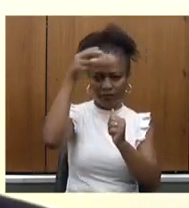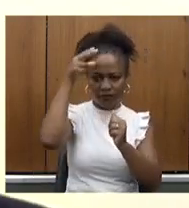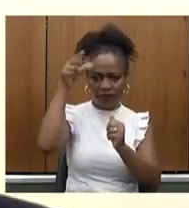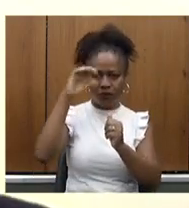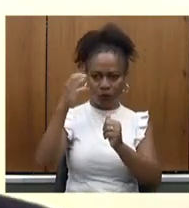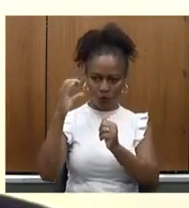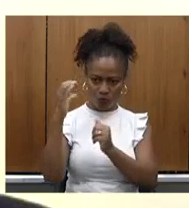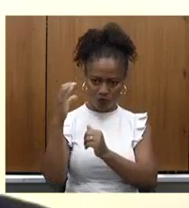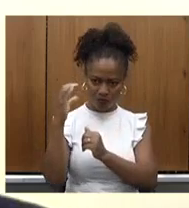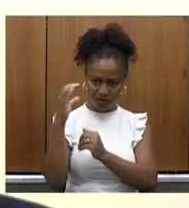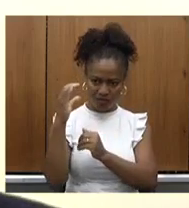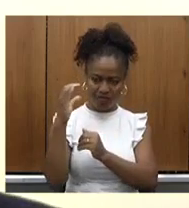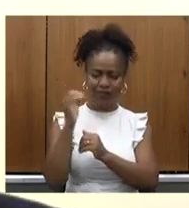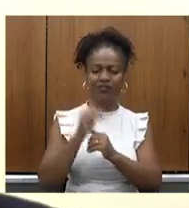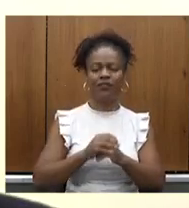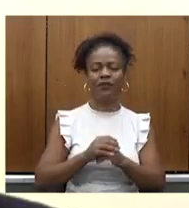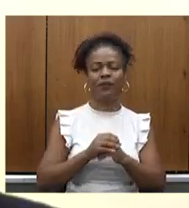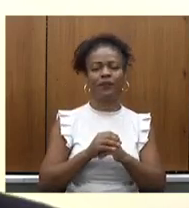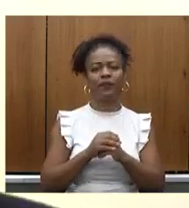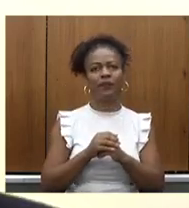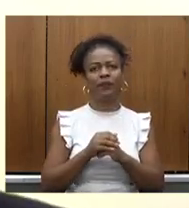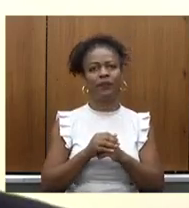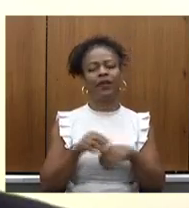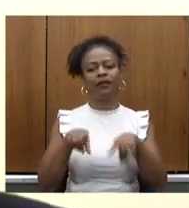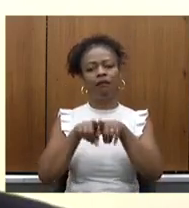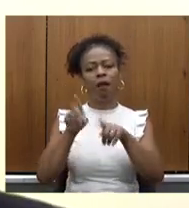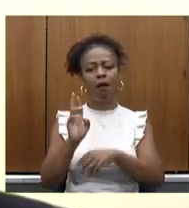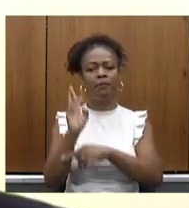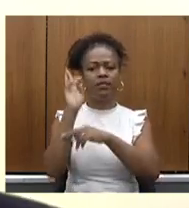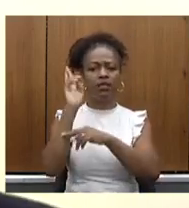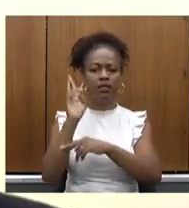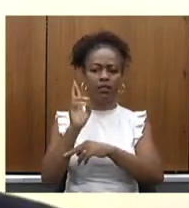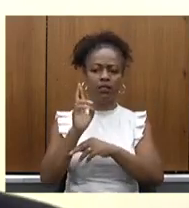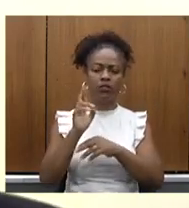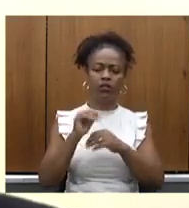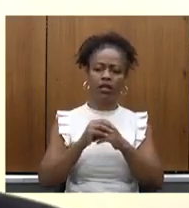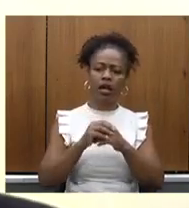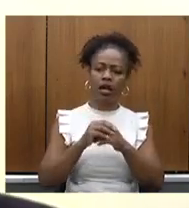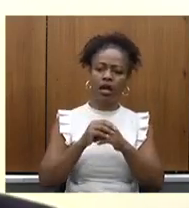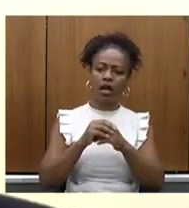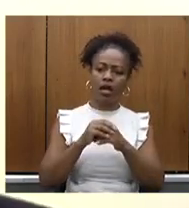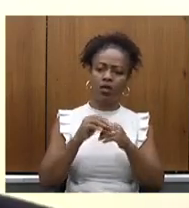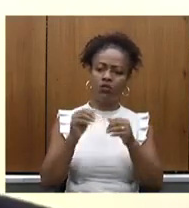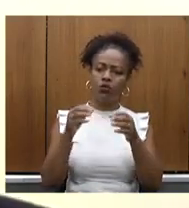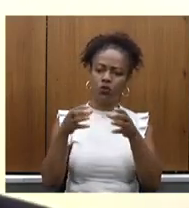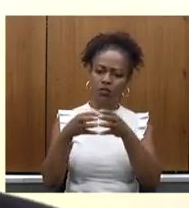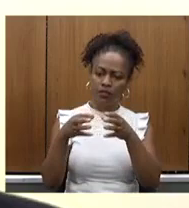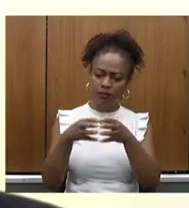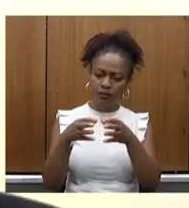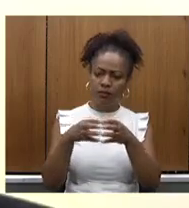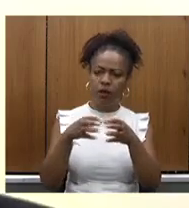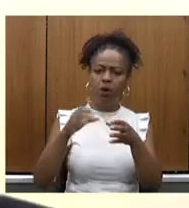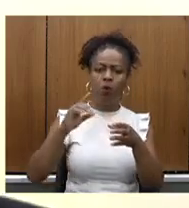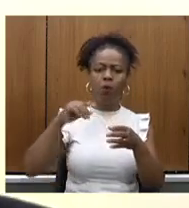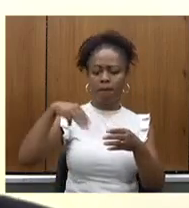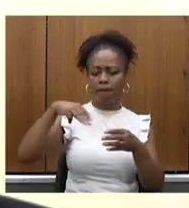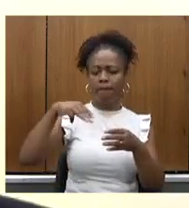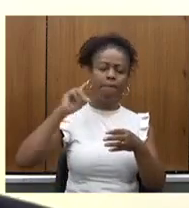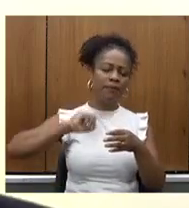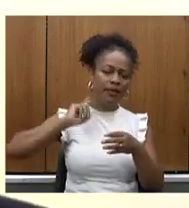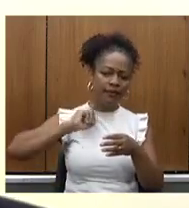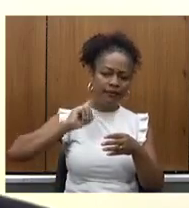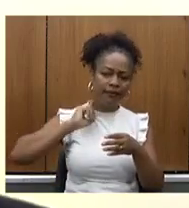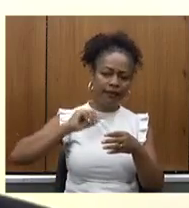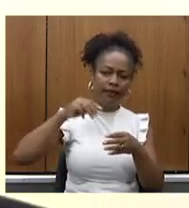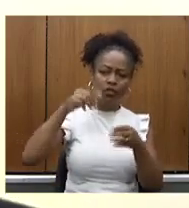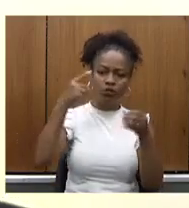representantes também da Associação Mineira de Municípios, onde nós discutimos a